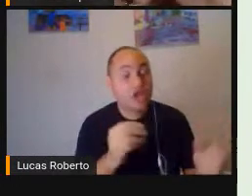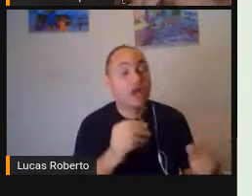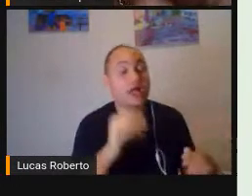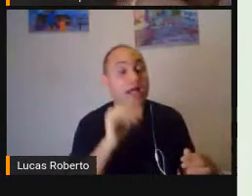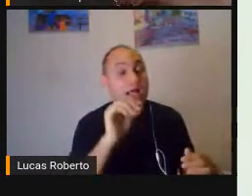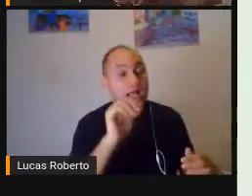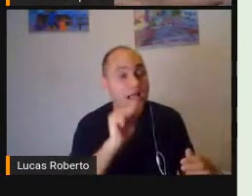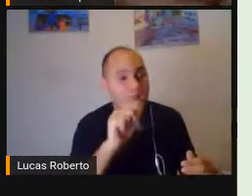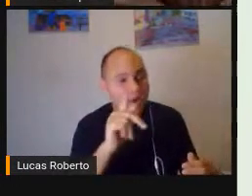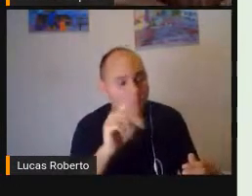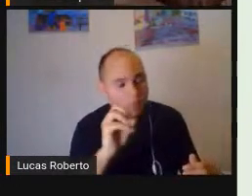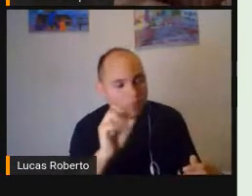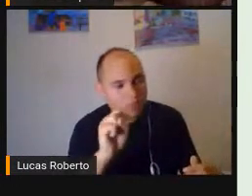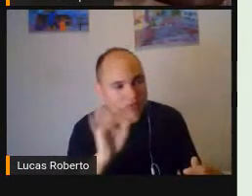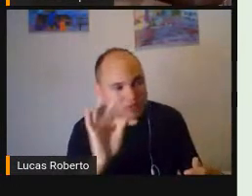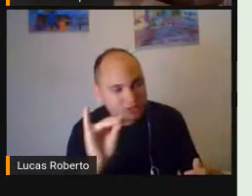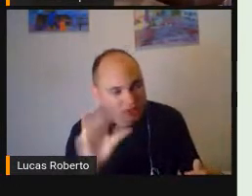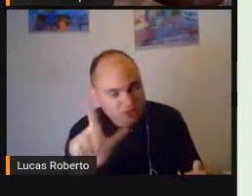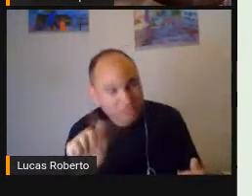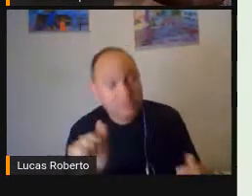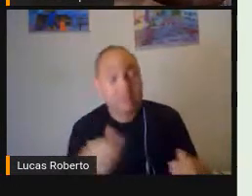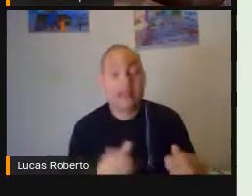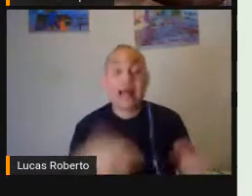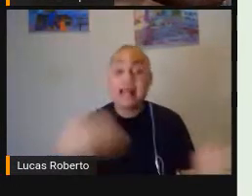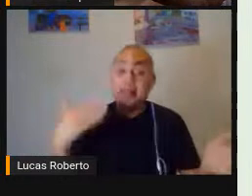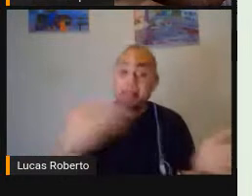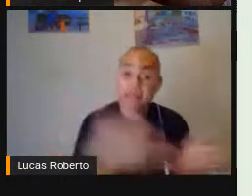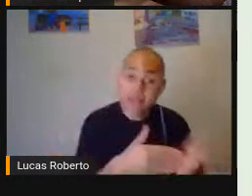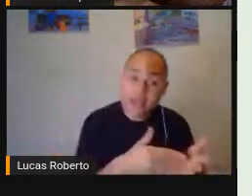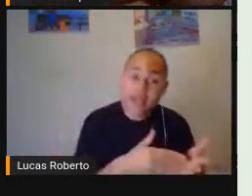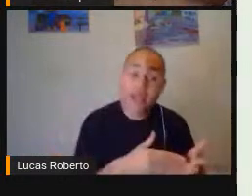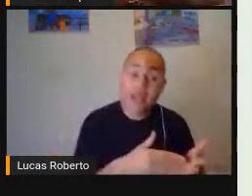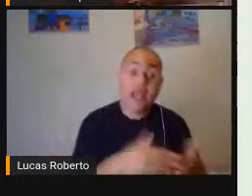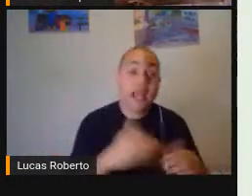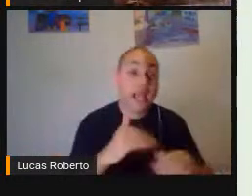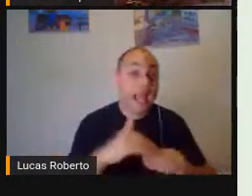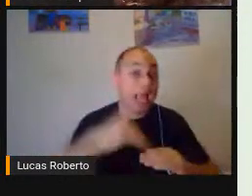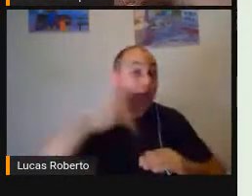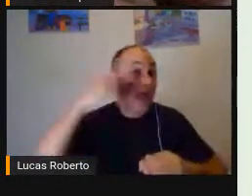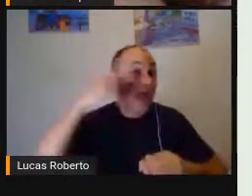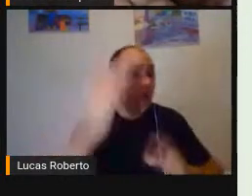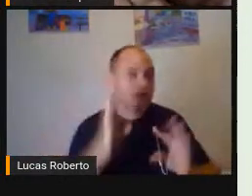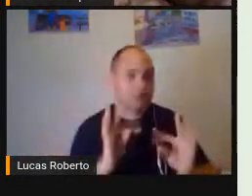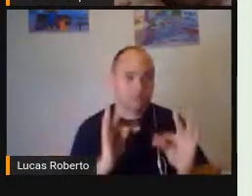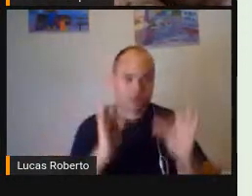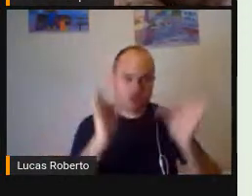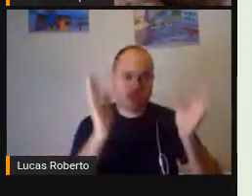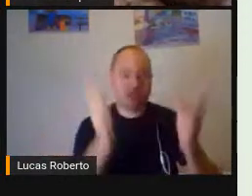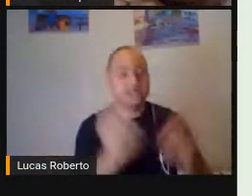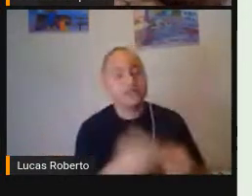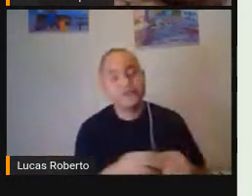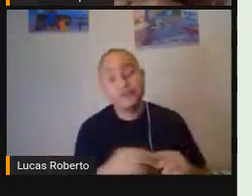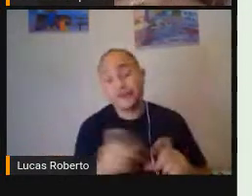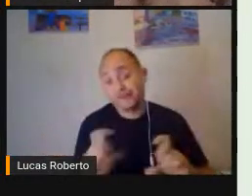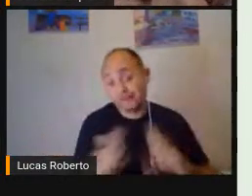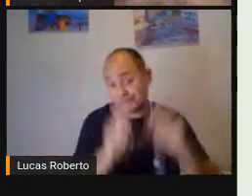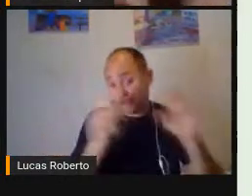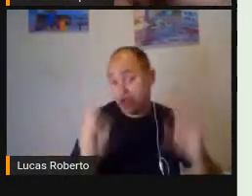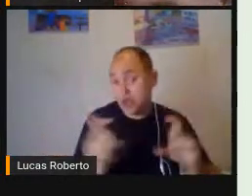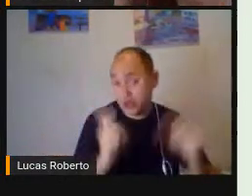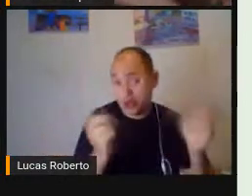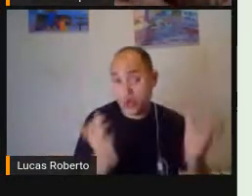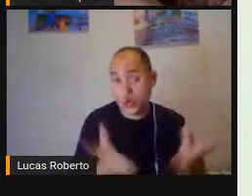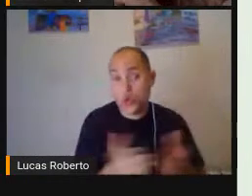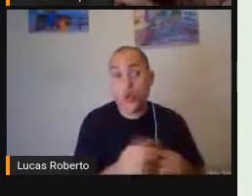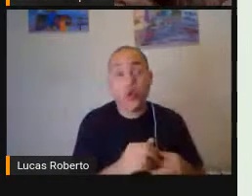criança Até alta tecnologia Com Um Let me talk Por exemplo Que é aquele app